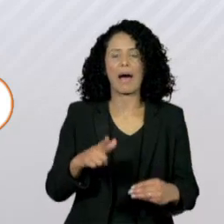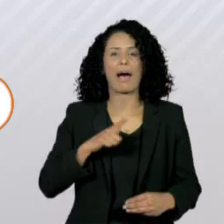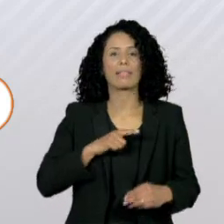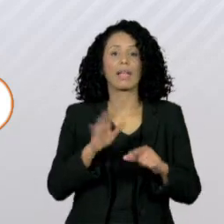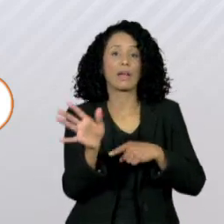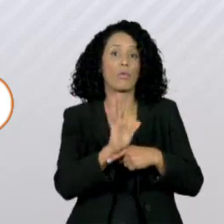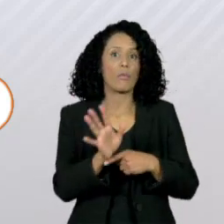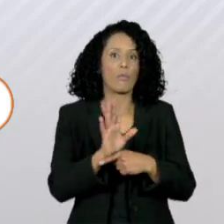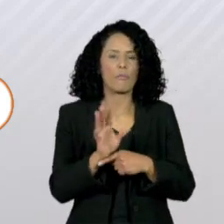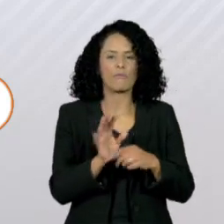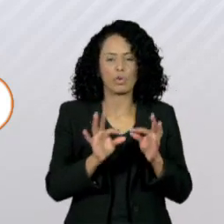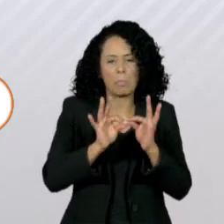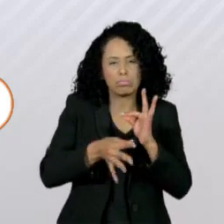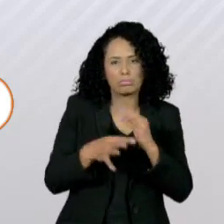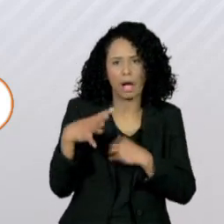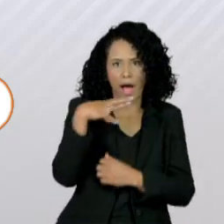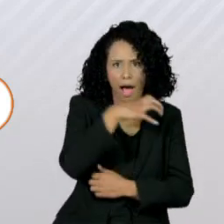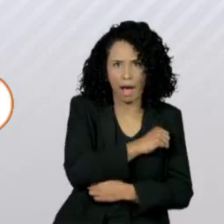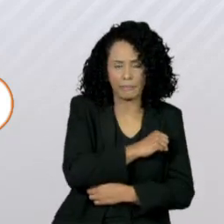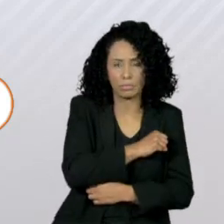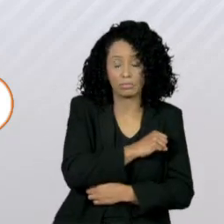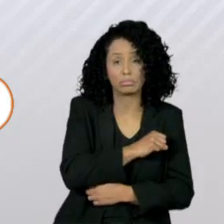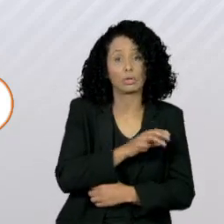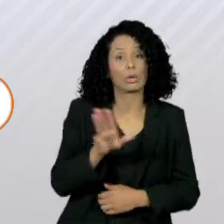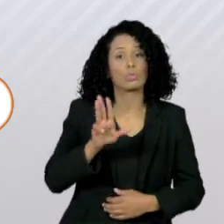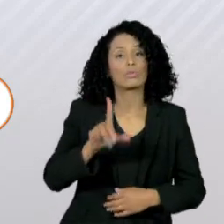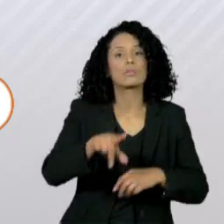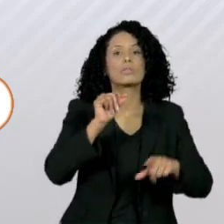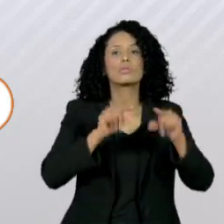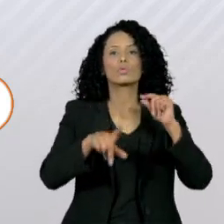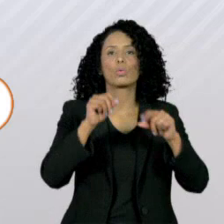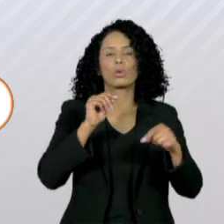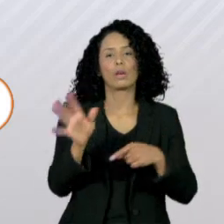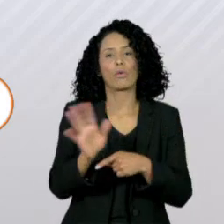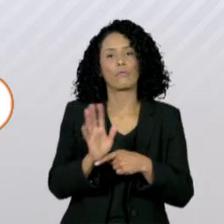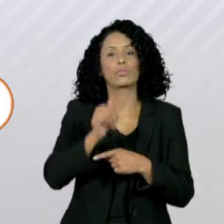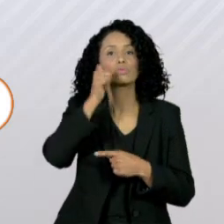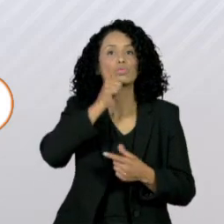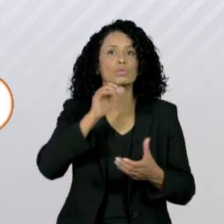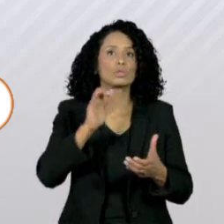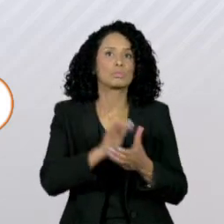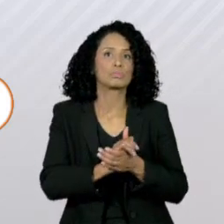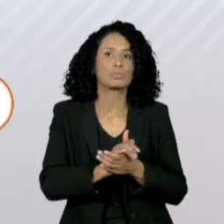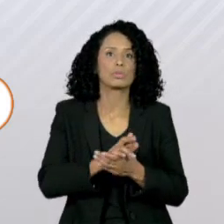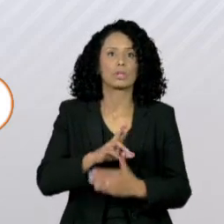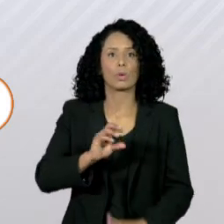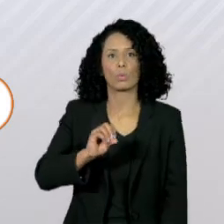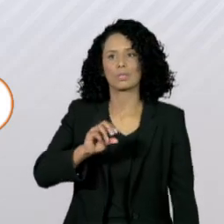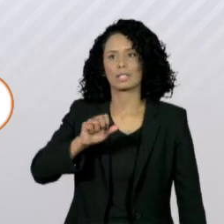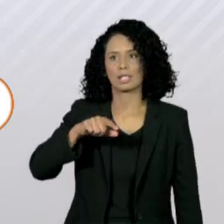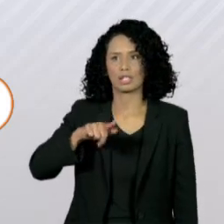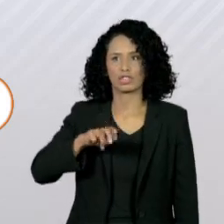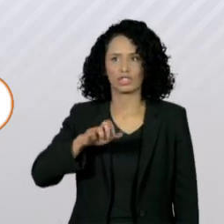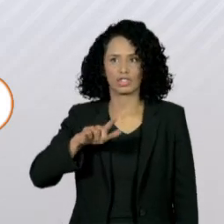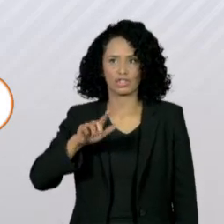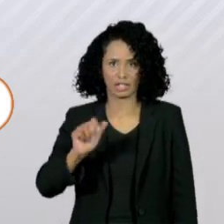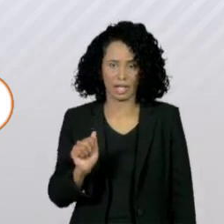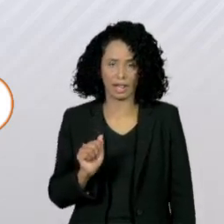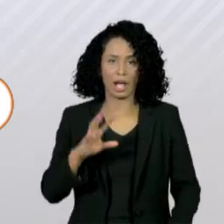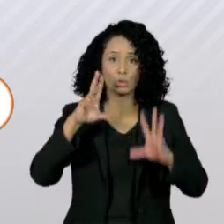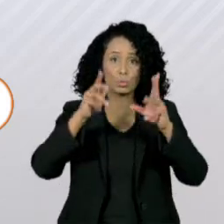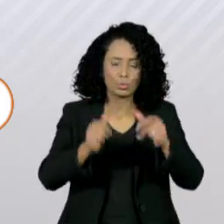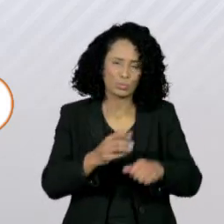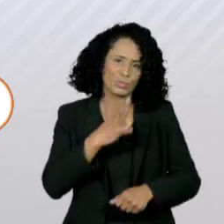de vídeos curtos. Lula escolheu um vídeo de sua mulher, a socióloga Rosângela da Silva, conhecida como